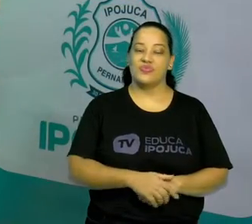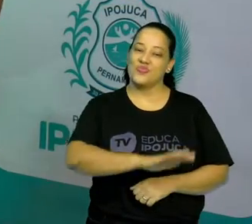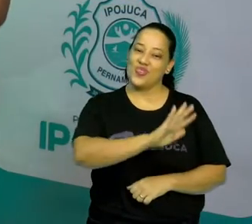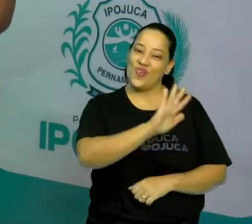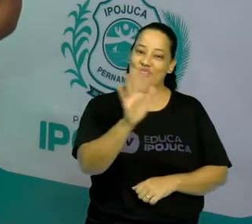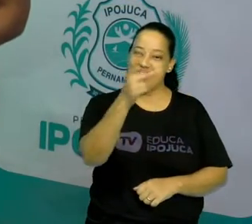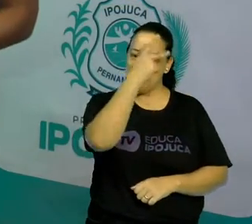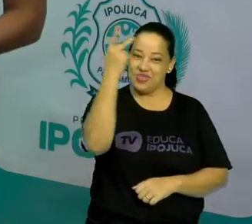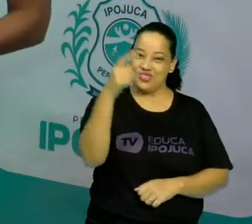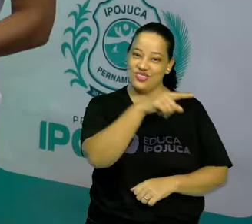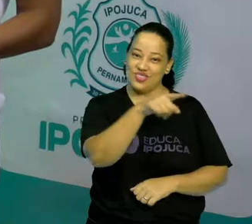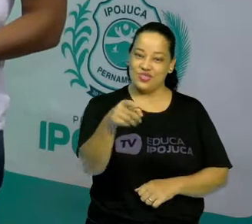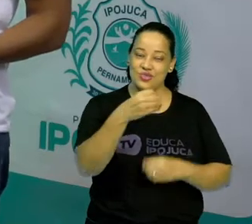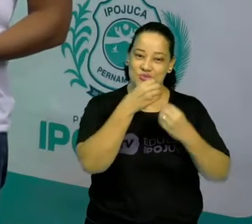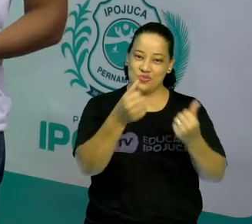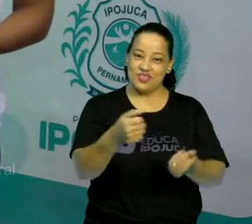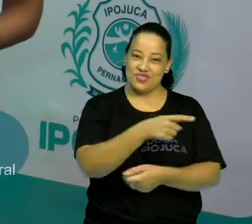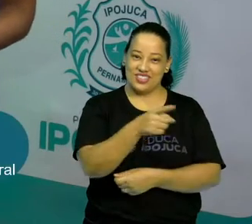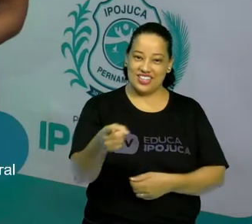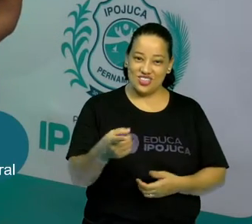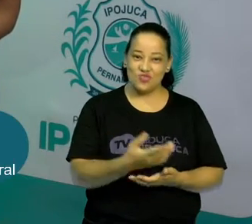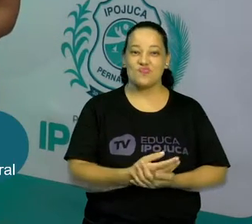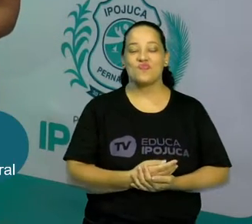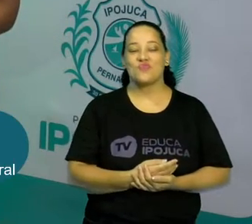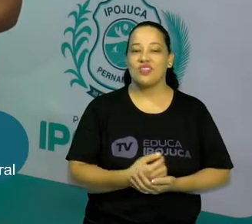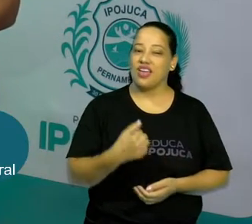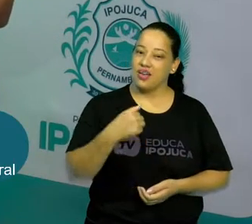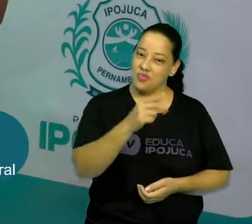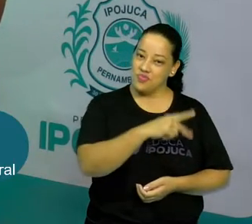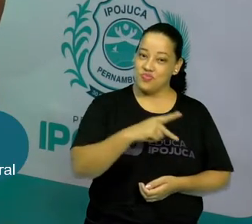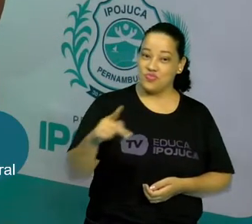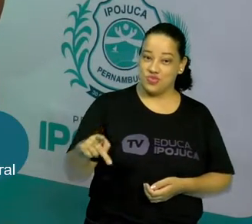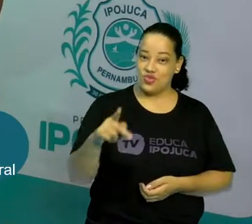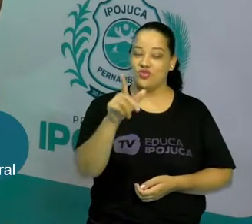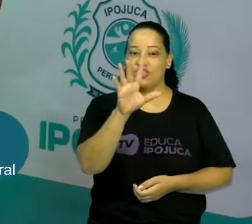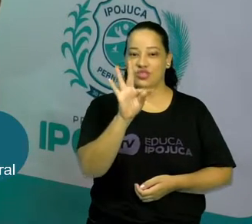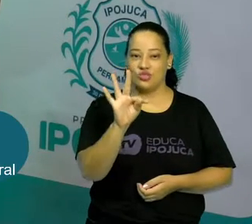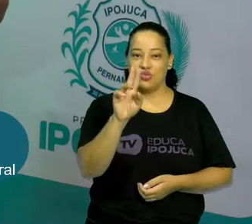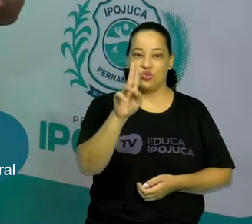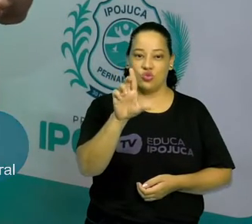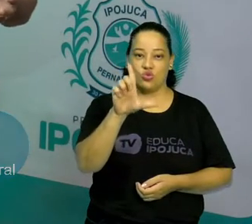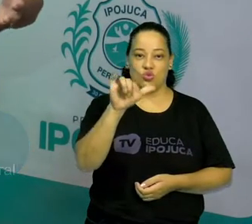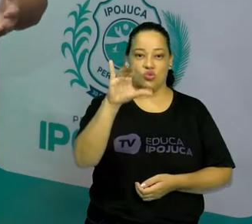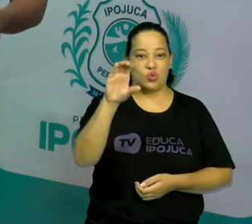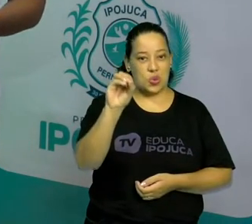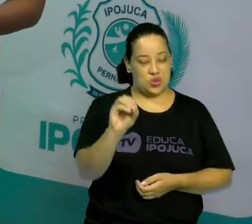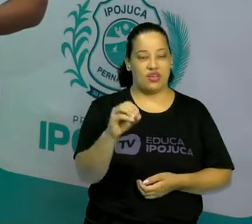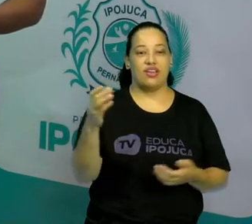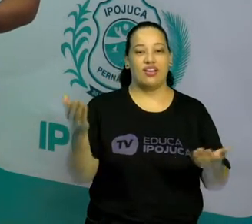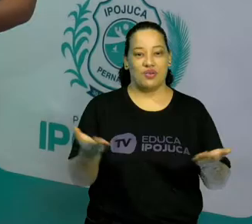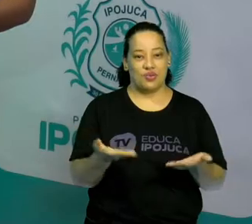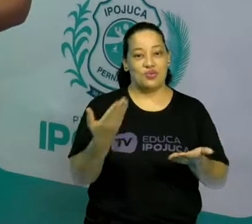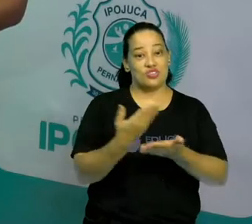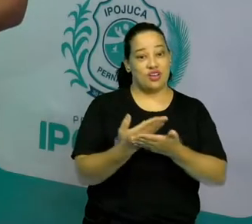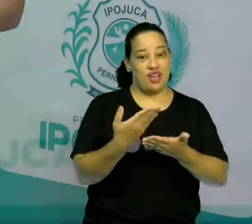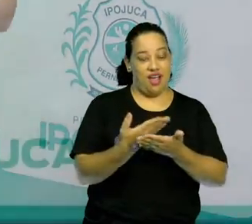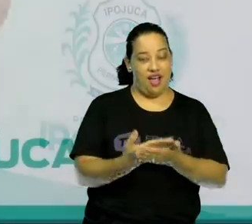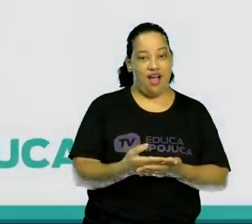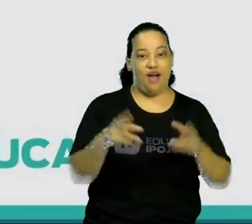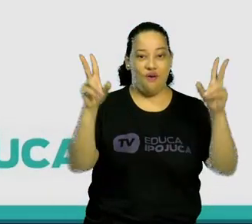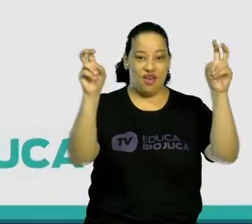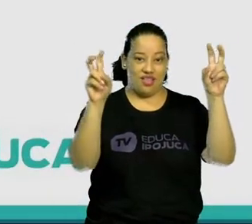Olá pessoal, tudo bom com vocês? Eu sou o professor Túlio, professor da Educação Física e na aula de hoje nós vamos falar